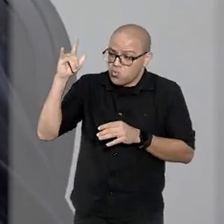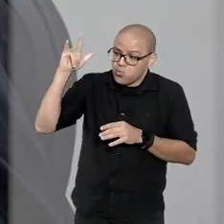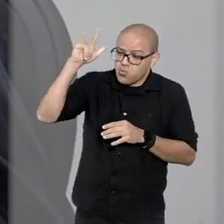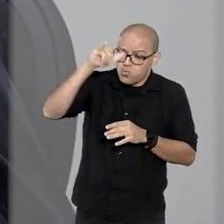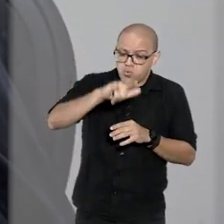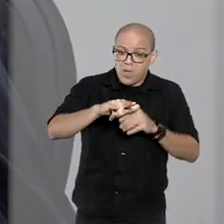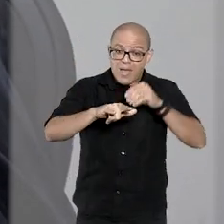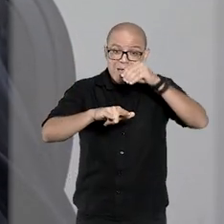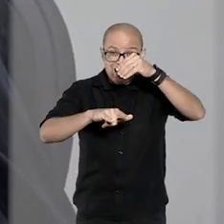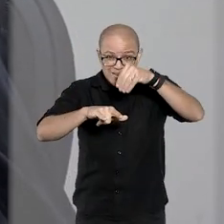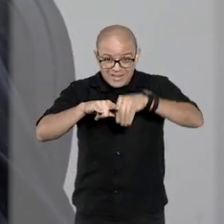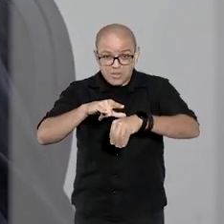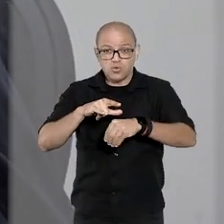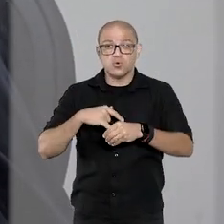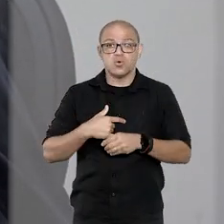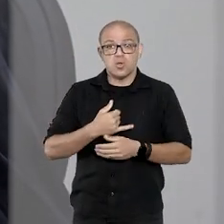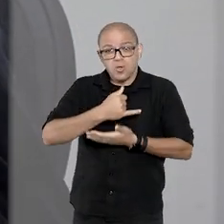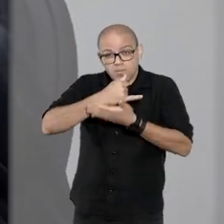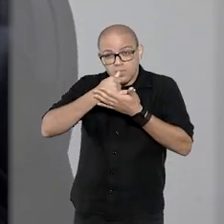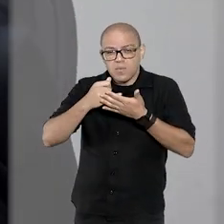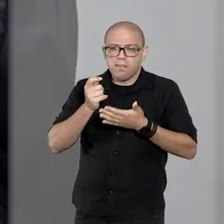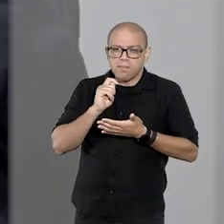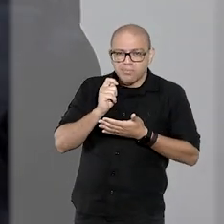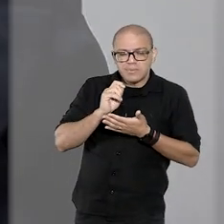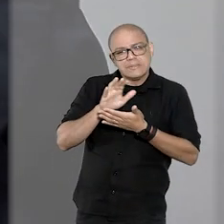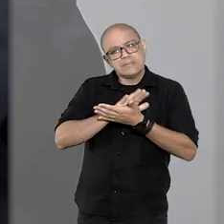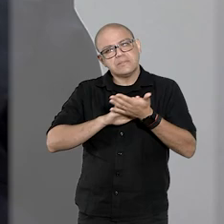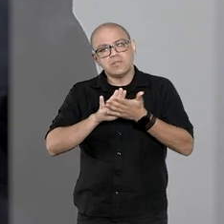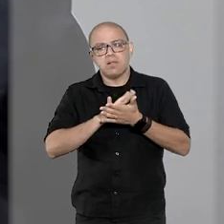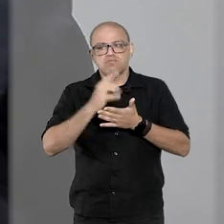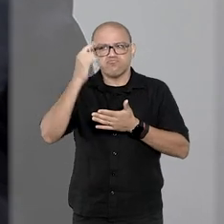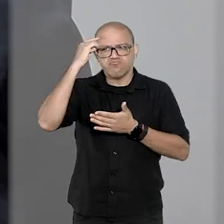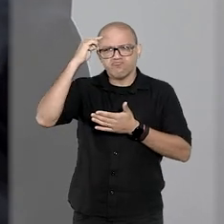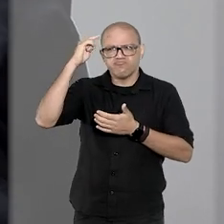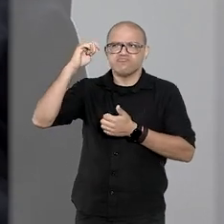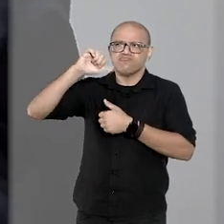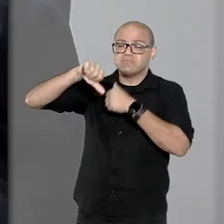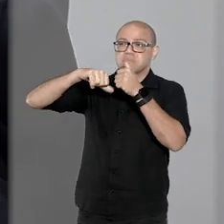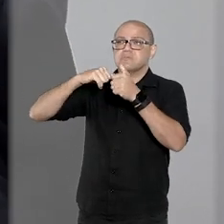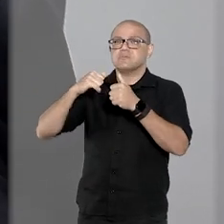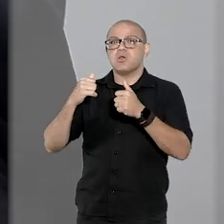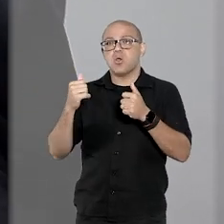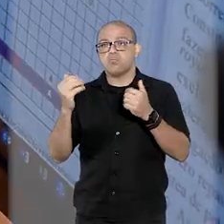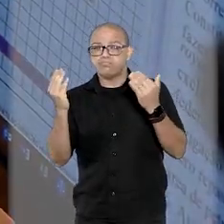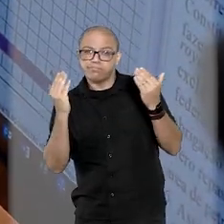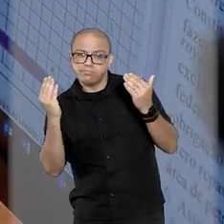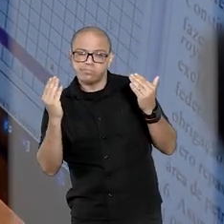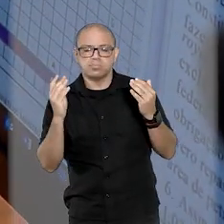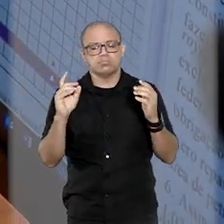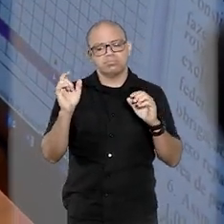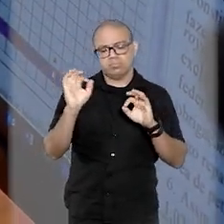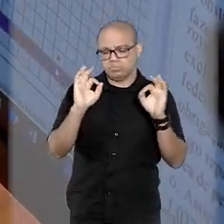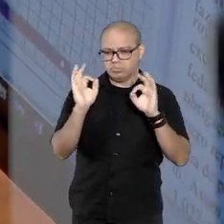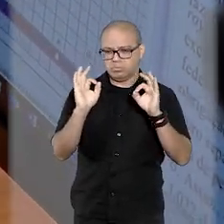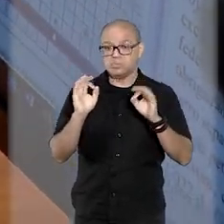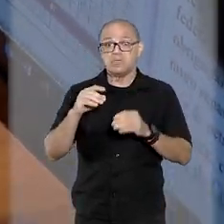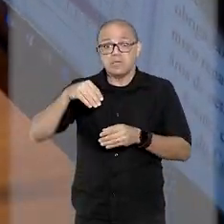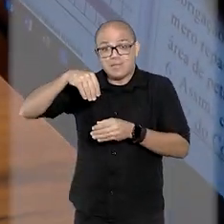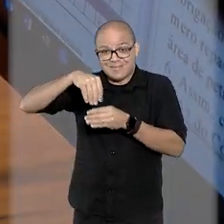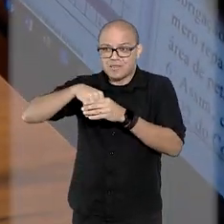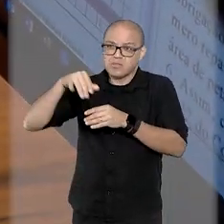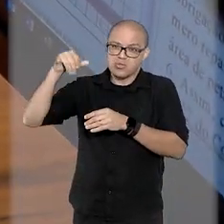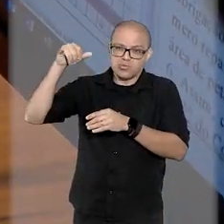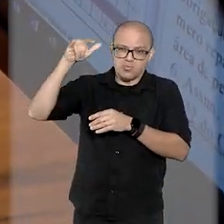utilizou substâncias que poderiam alterar suas capacidades cognitivas e psicológicas e que não havia na aeronave,